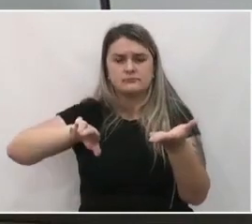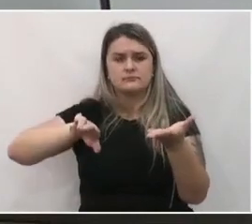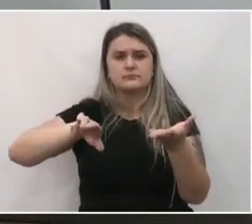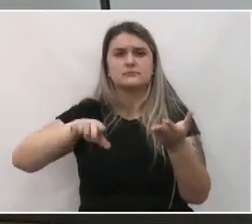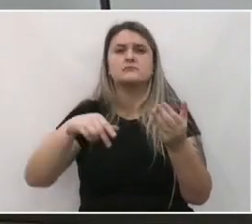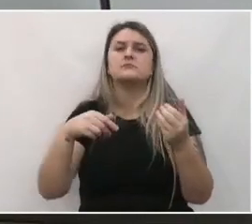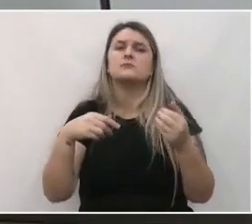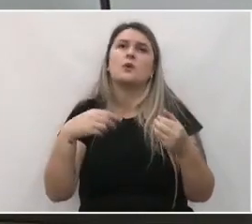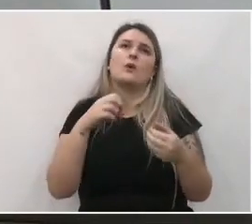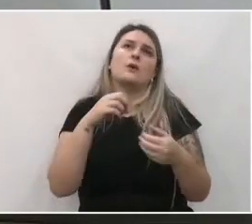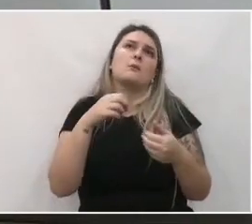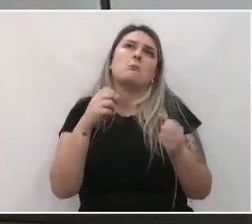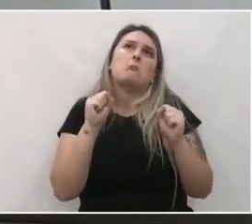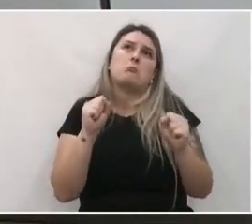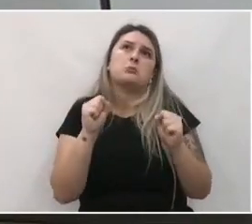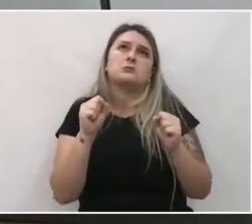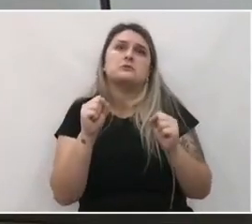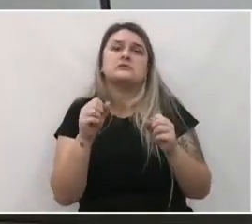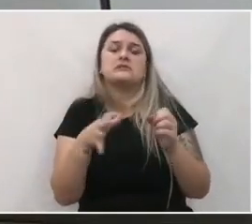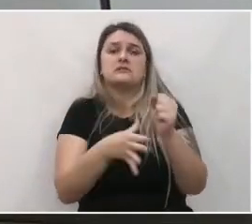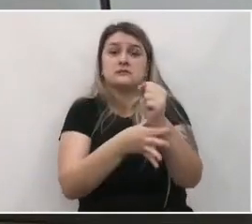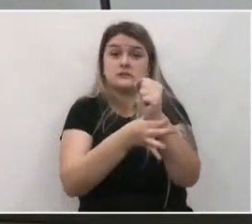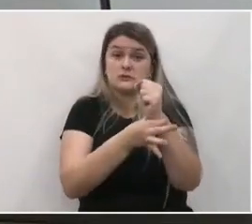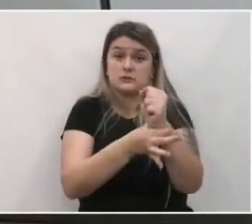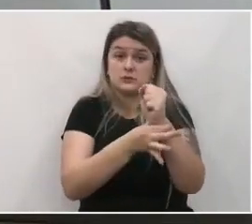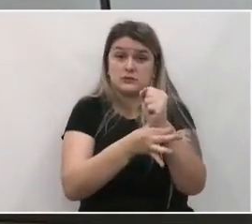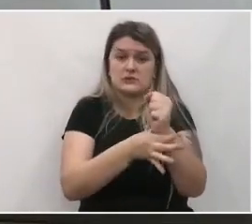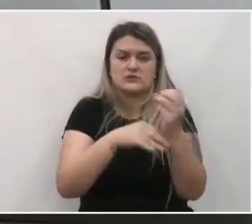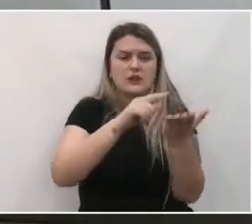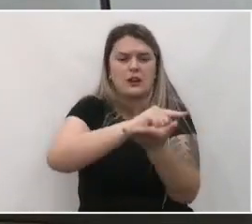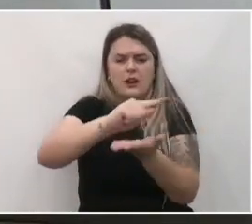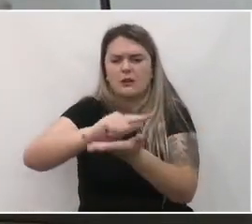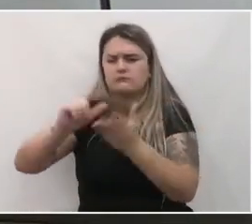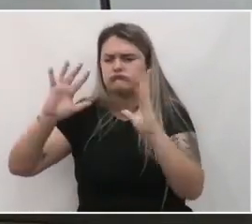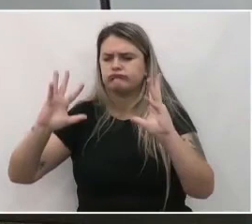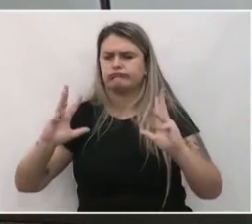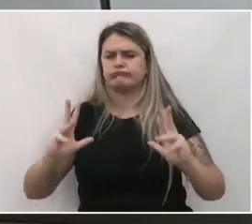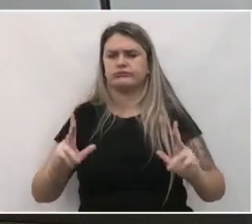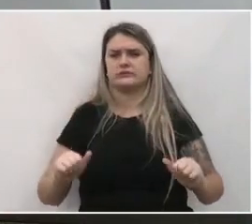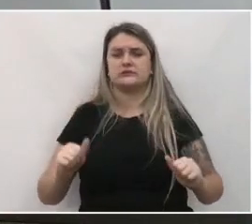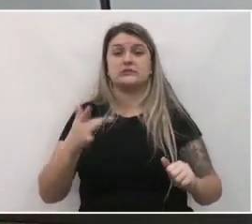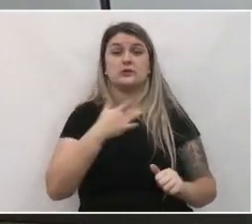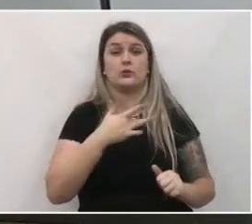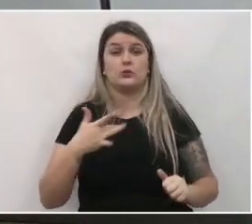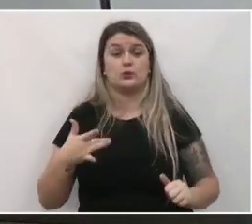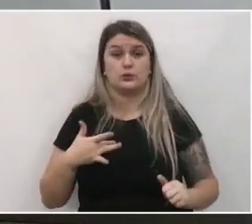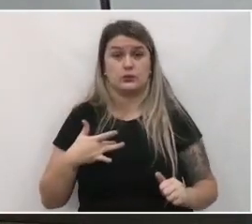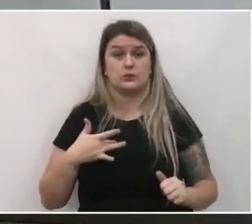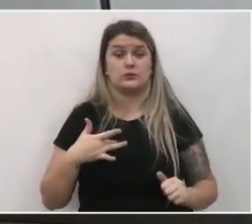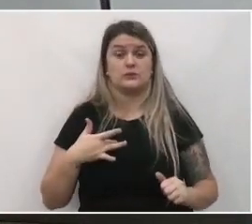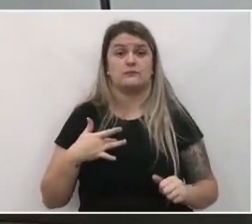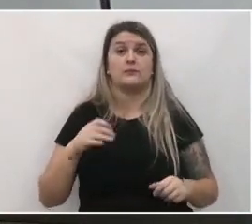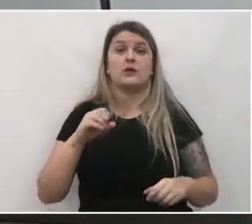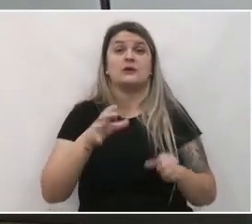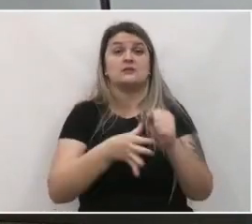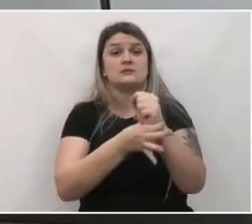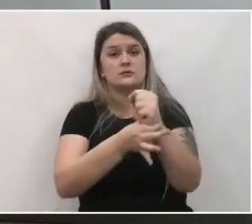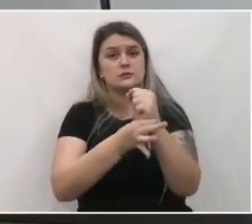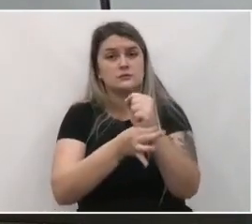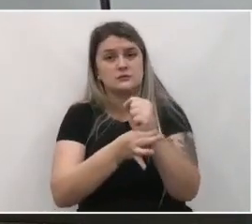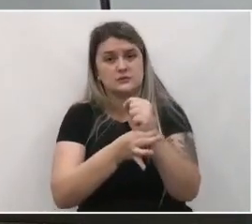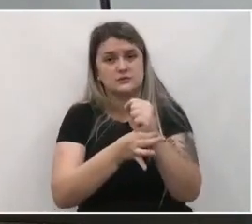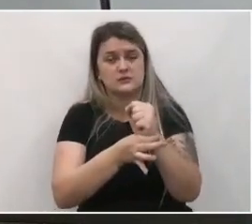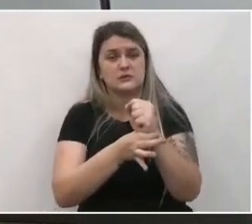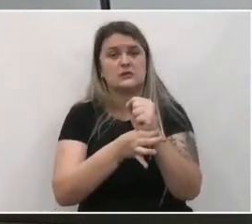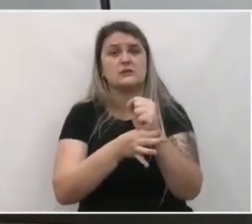seja no sentido da segurança sanitária, da saúde pública, no sentido da segurança segurança pública,